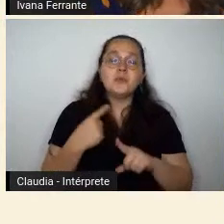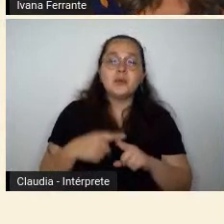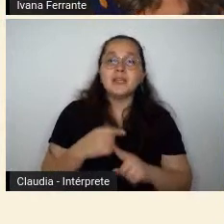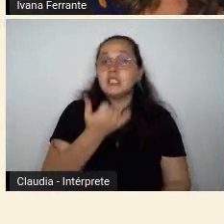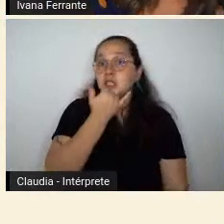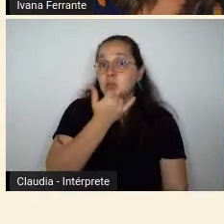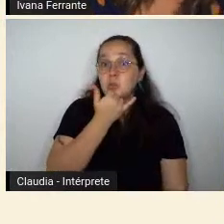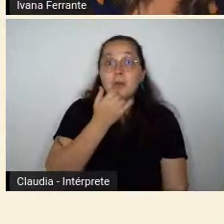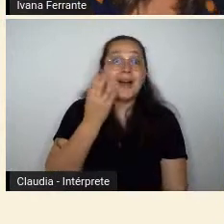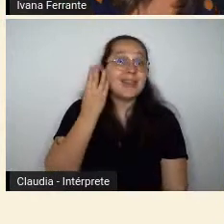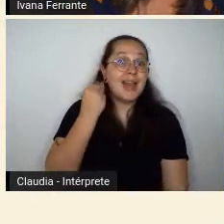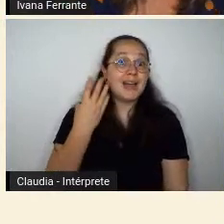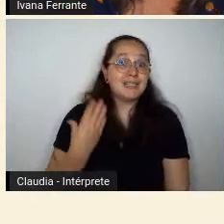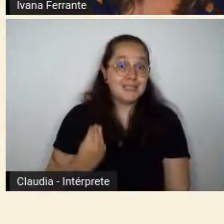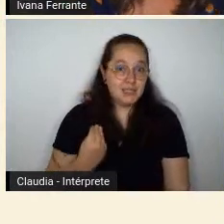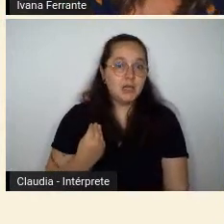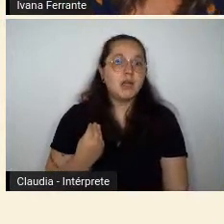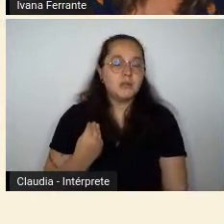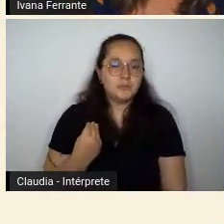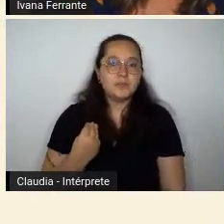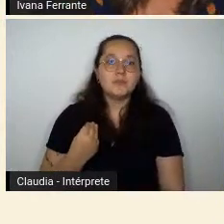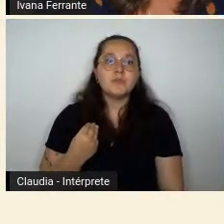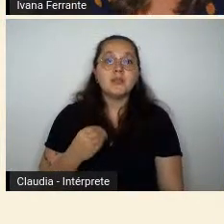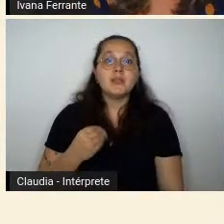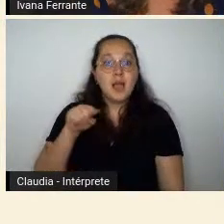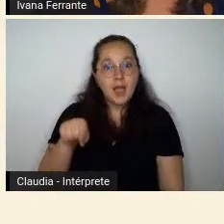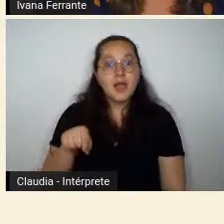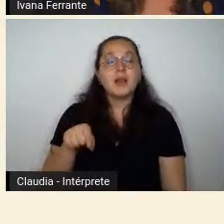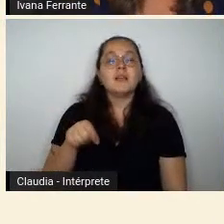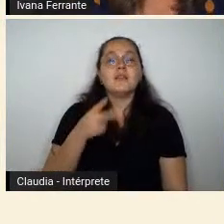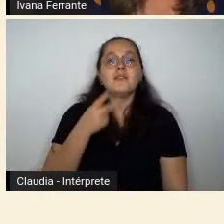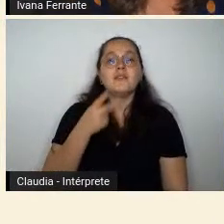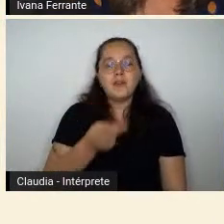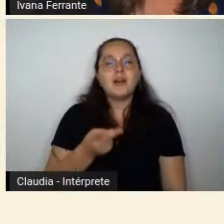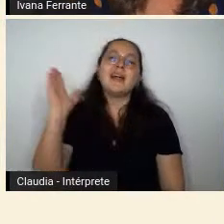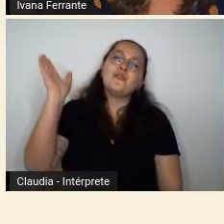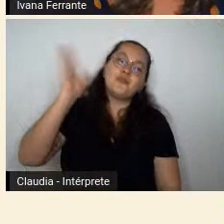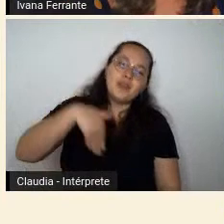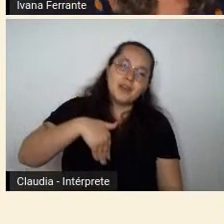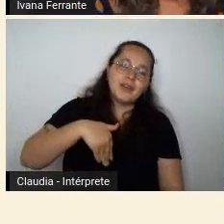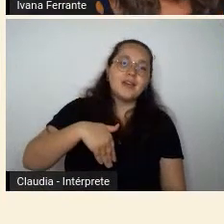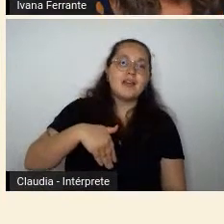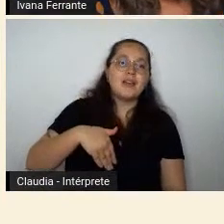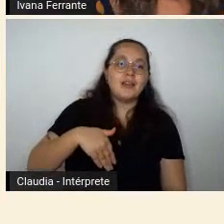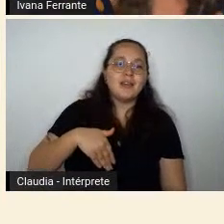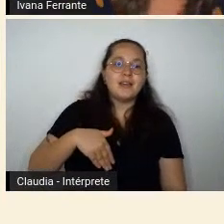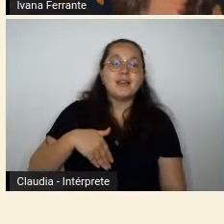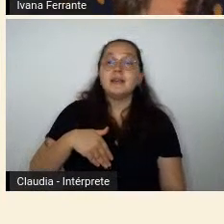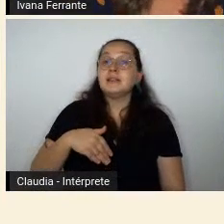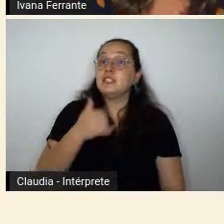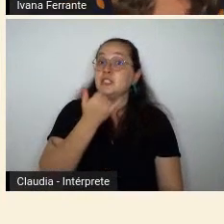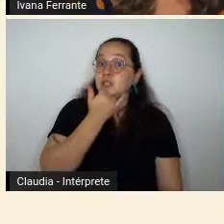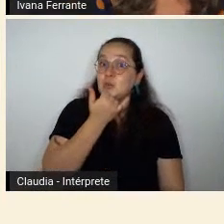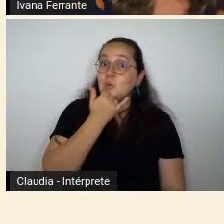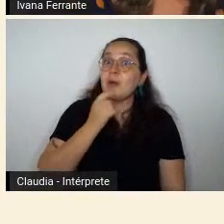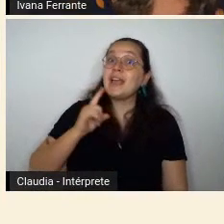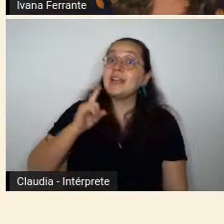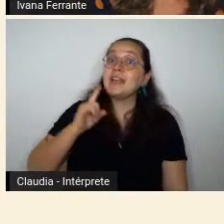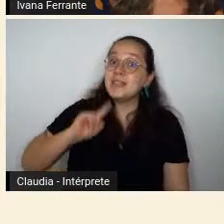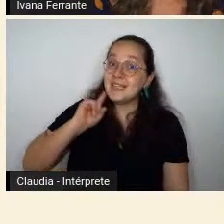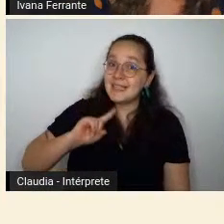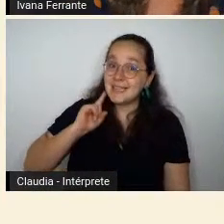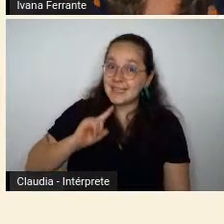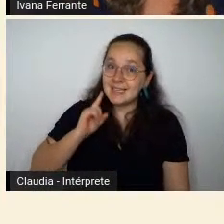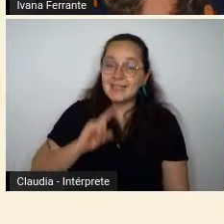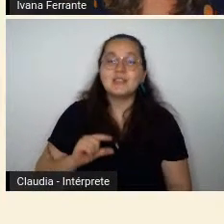a Tarsila Amaral, quando ela vem ao Brasil na famosa, desculpe, vem a Minas Gerais, na famosa